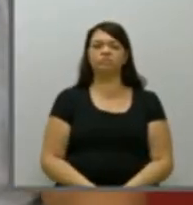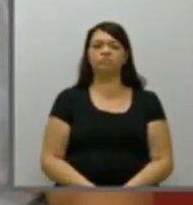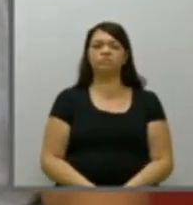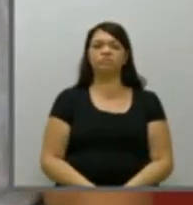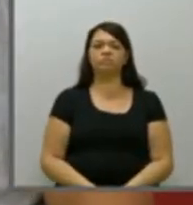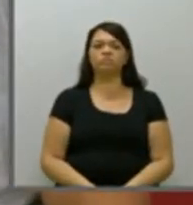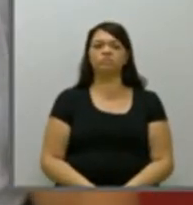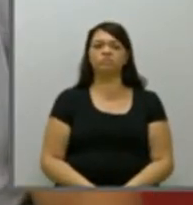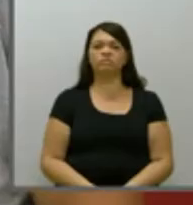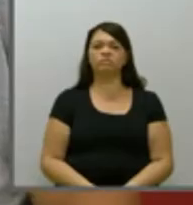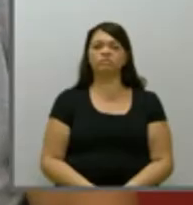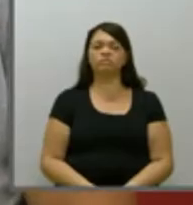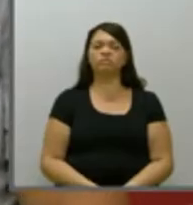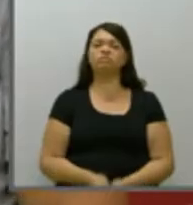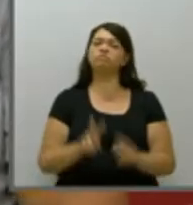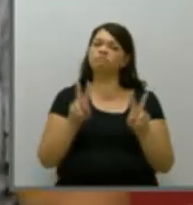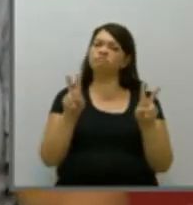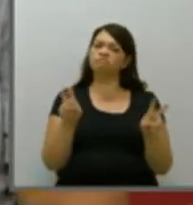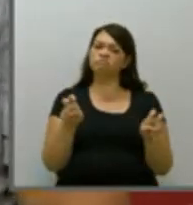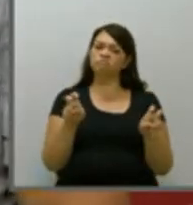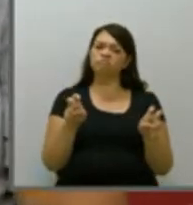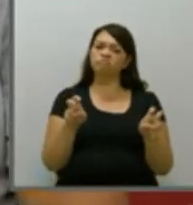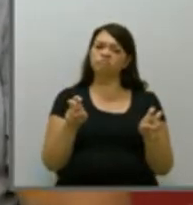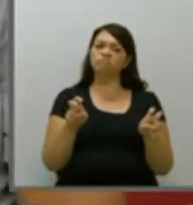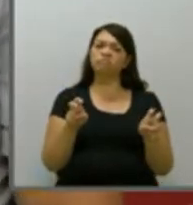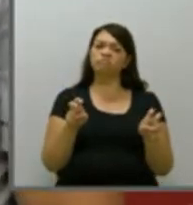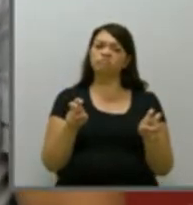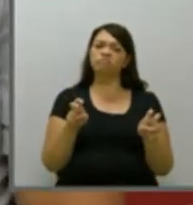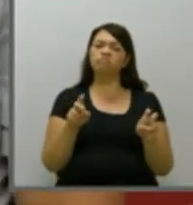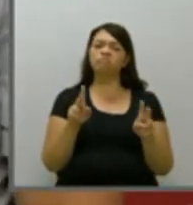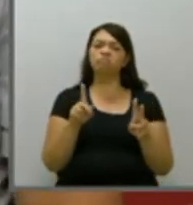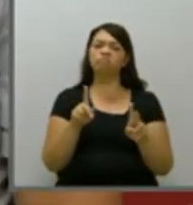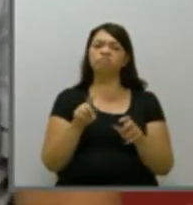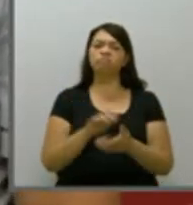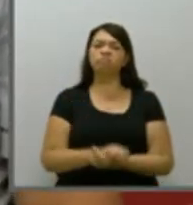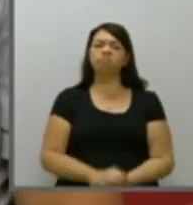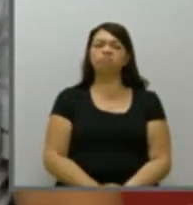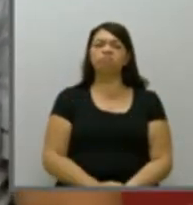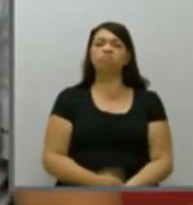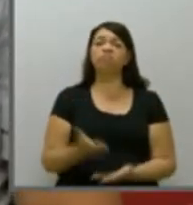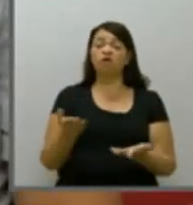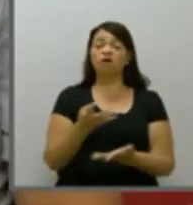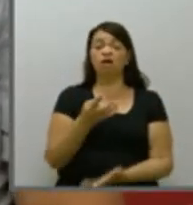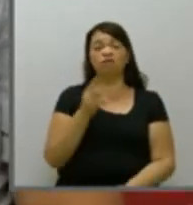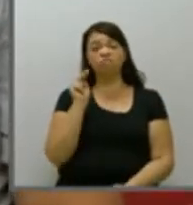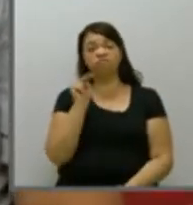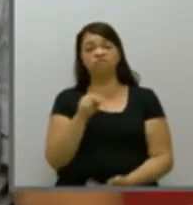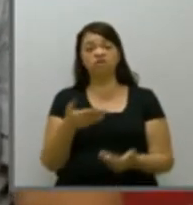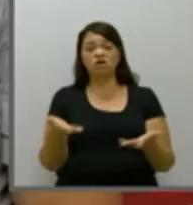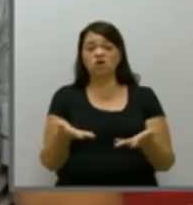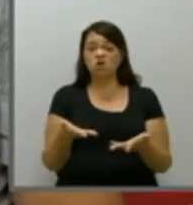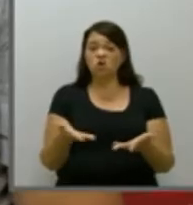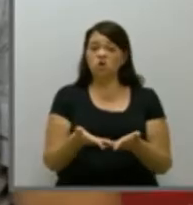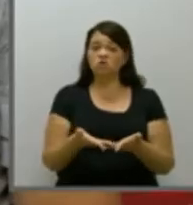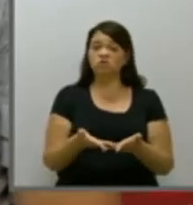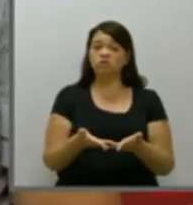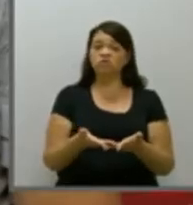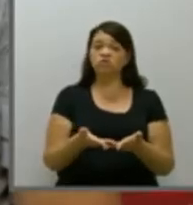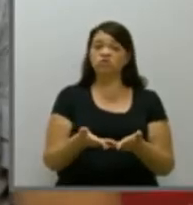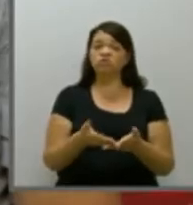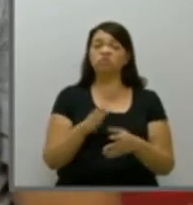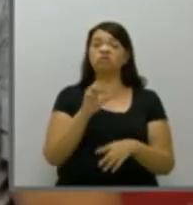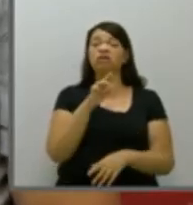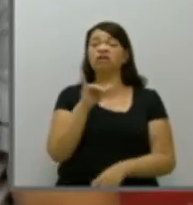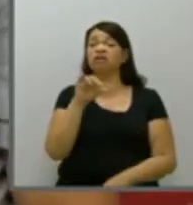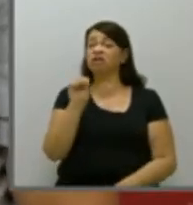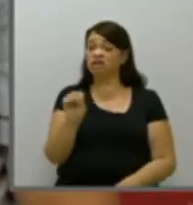Em relação a questão, essa questão colocada, nós dizemos que hoje a crise toda está colocada nas costas dos trabalhadores.